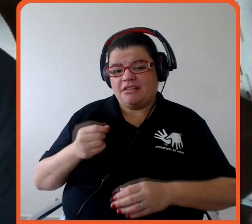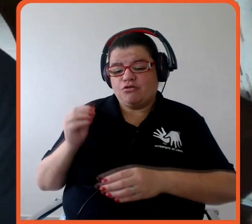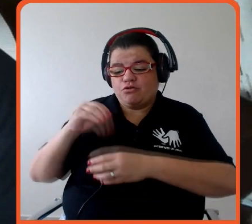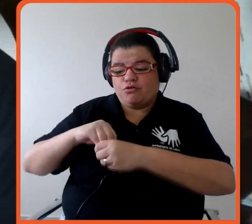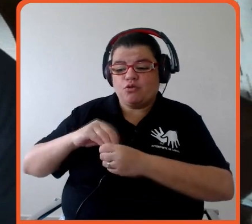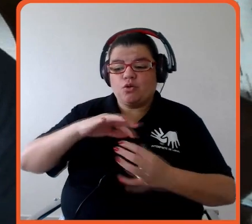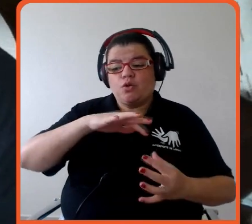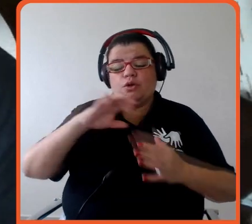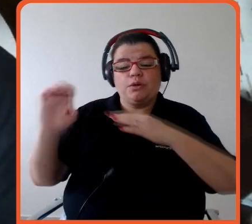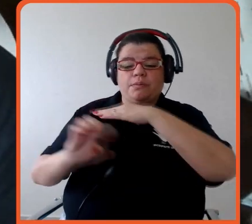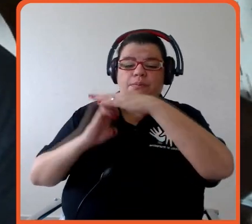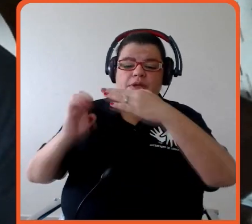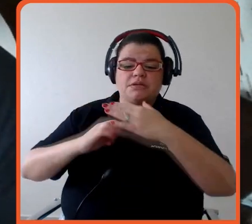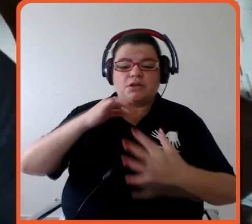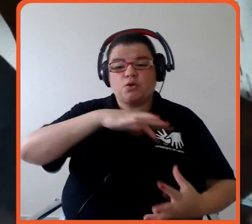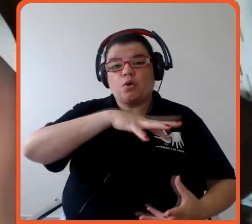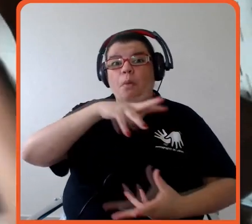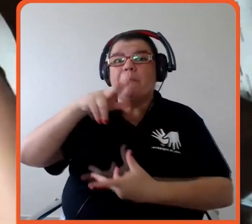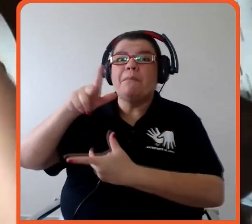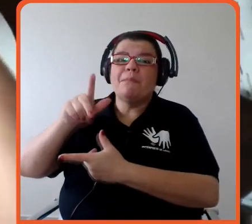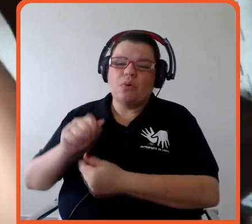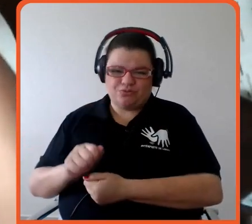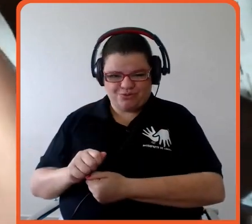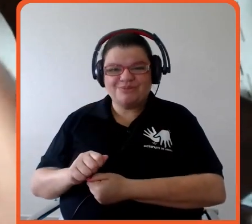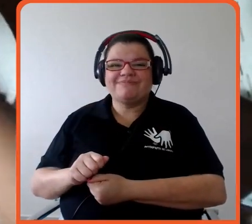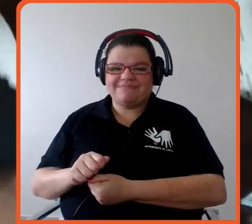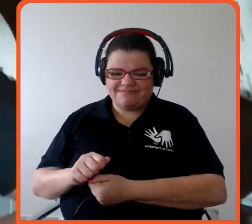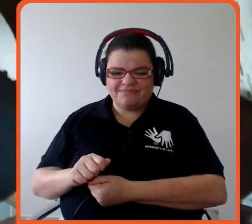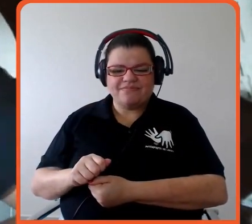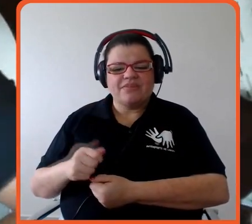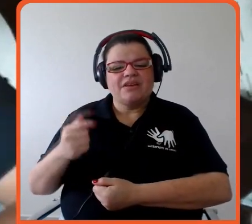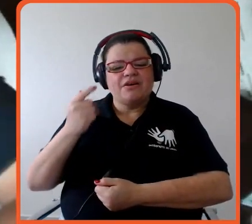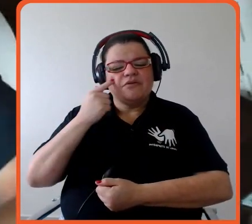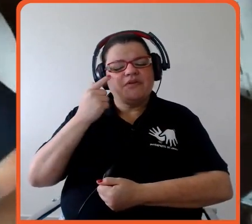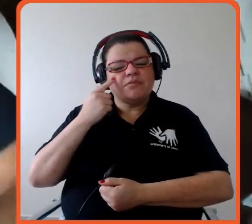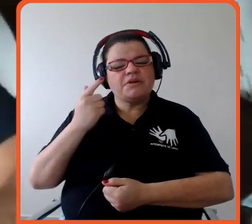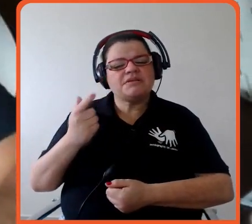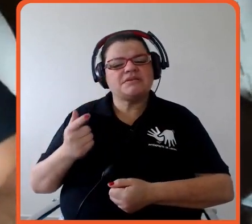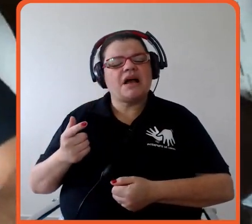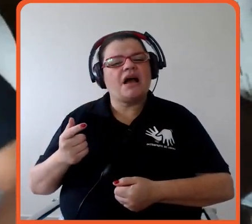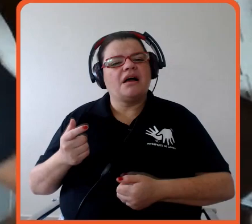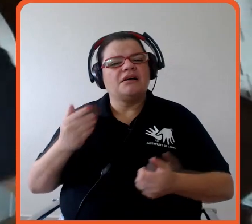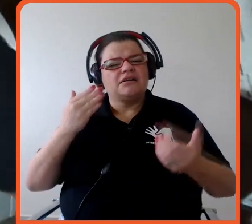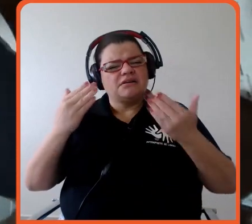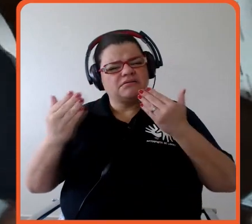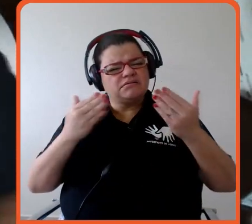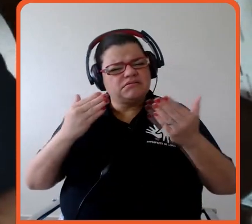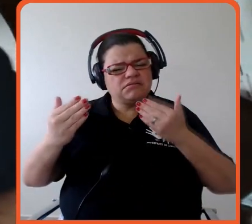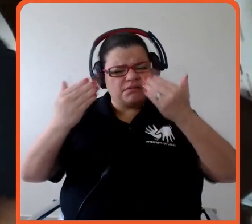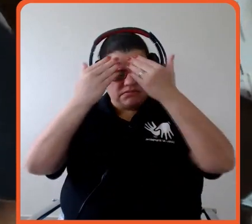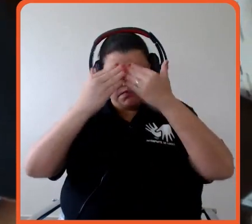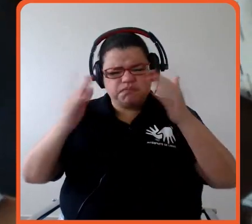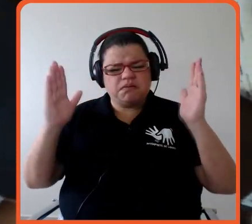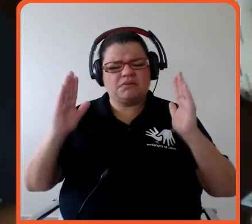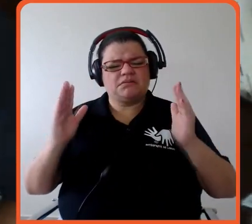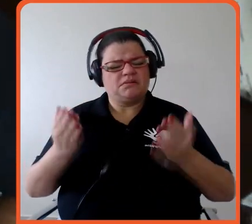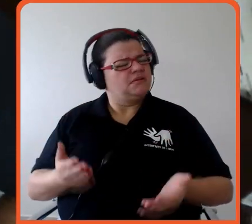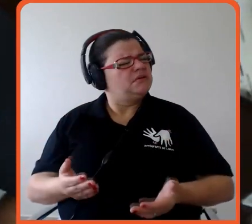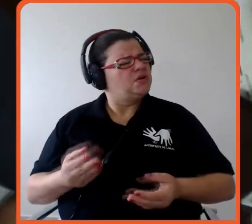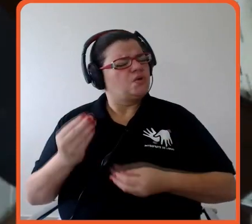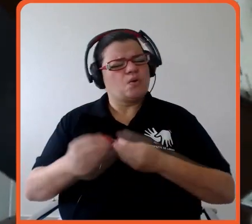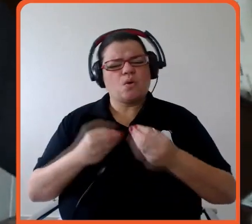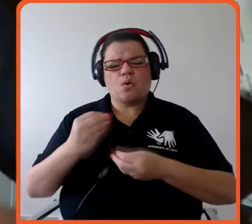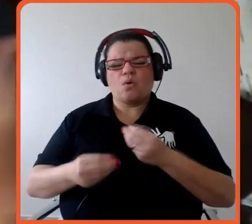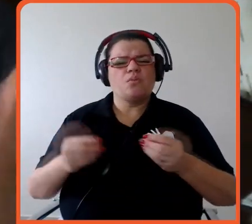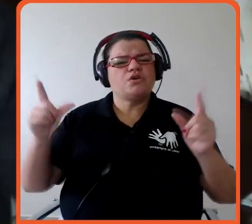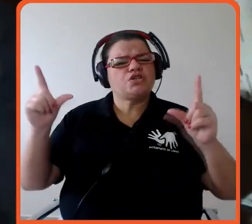global vamos fazer um hub onde a gente abre realmente as nossas portas falando como é que a gente reduziu de fato